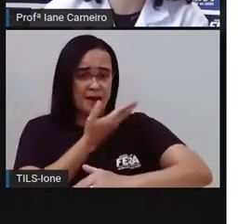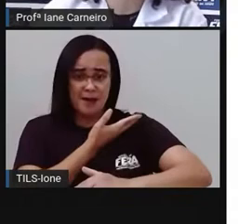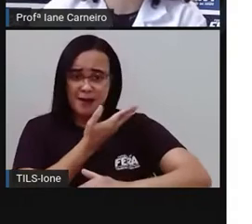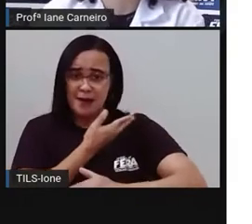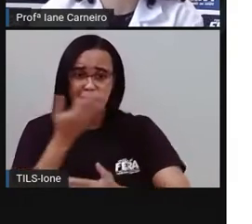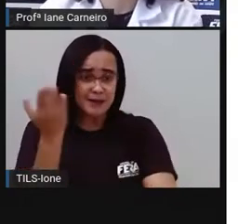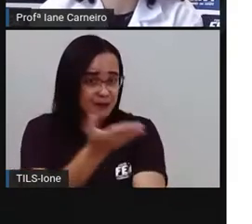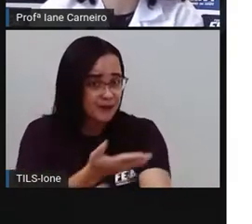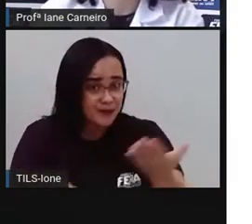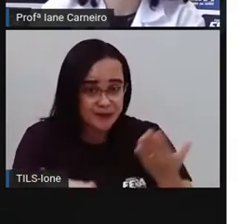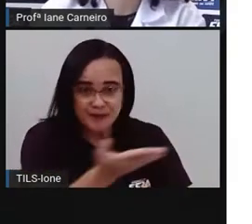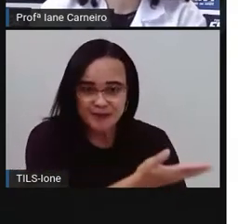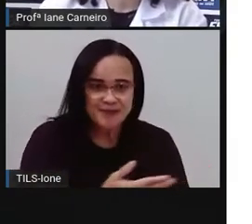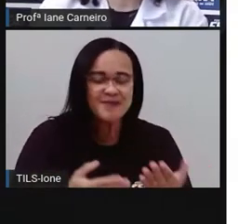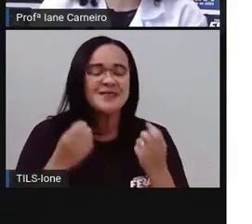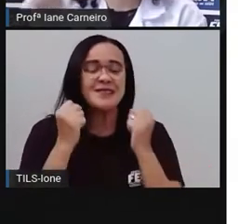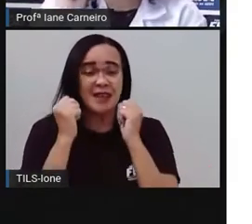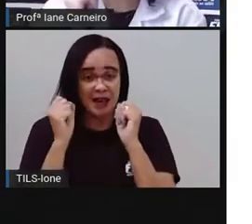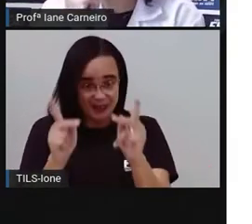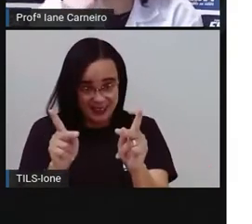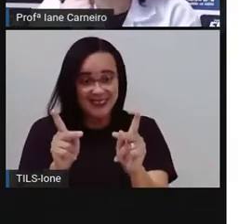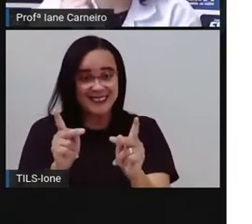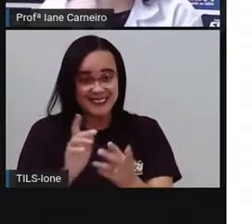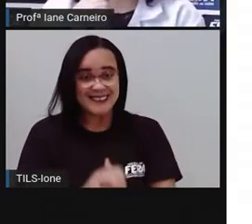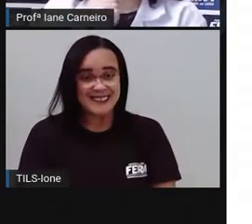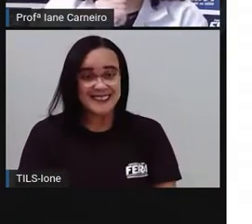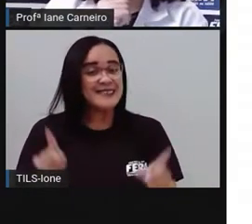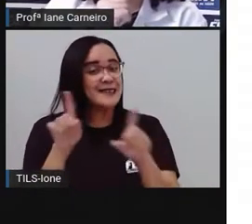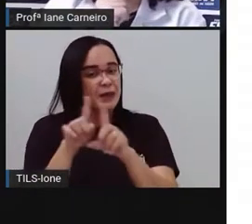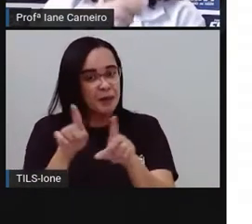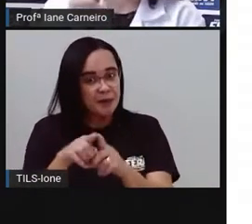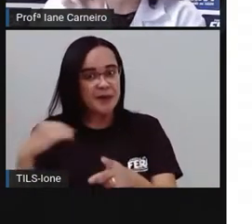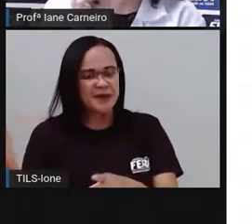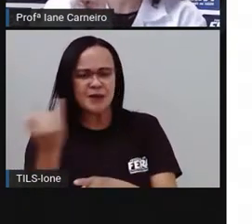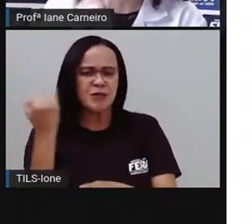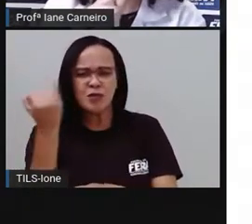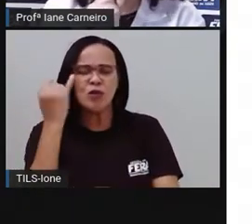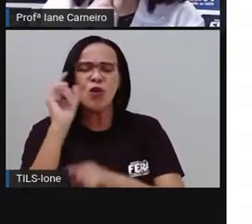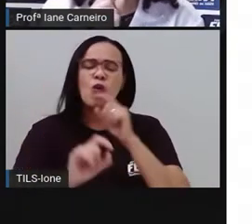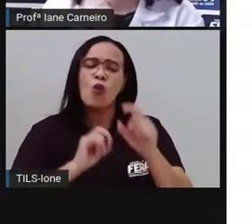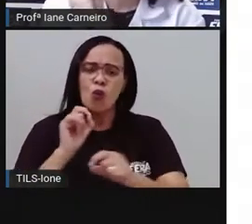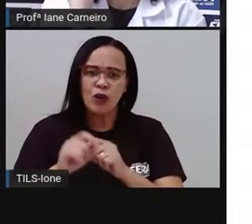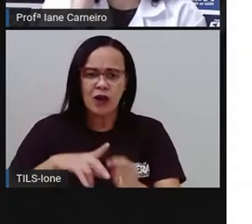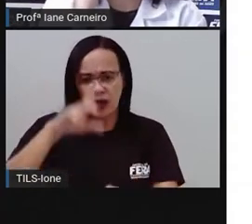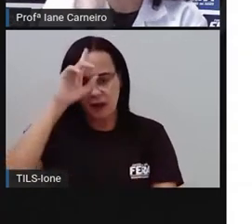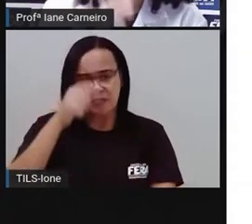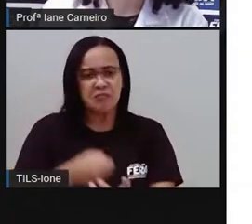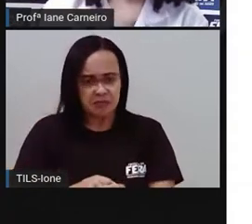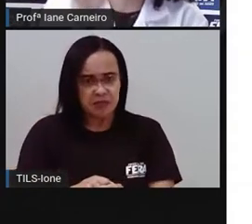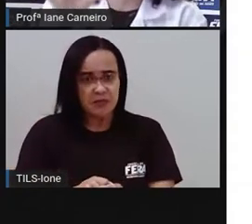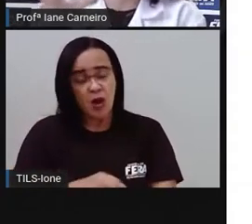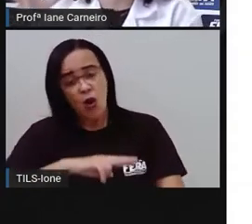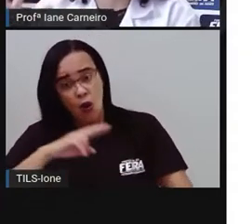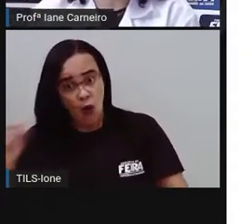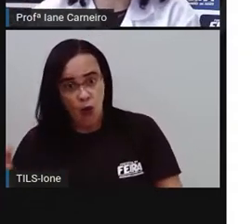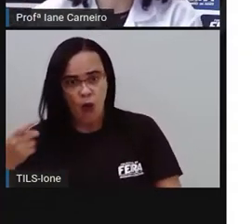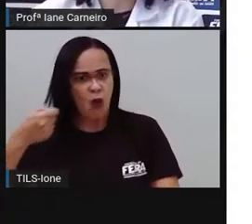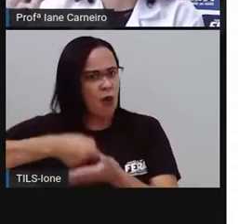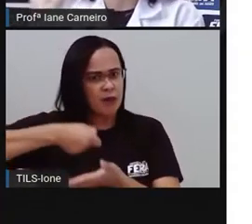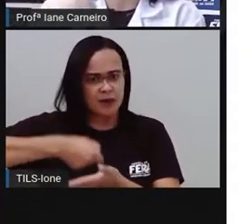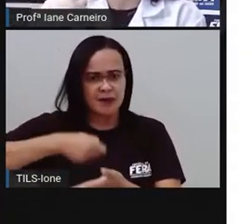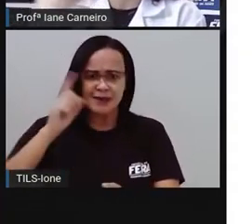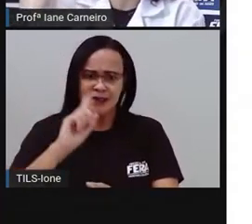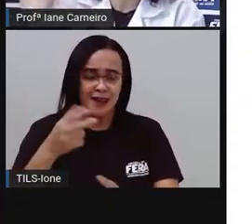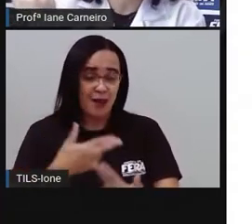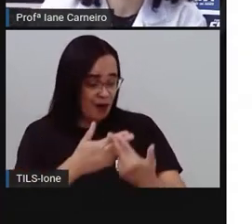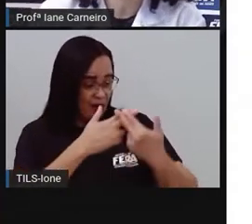nossos vizinhos, tá certo? E é importante nós lembrarmos, né? Que é dever de todo mundo cuidar e manter o bairro